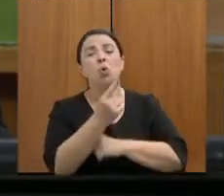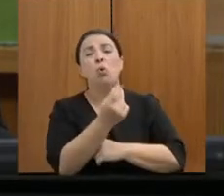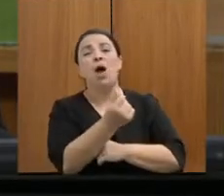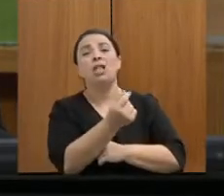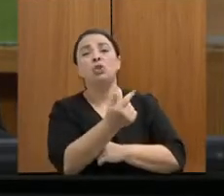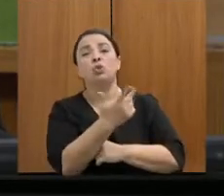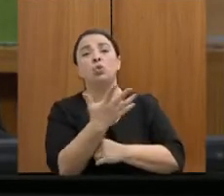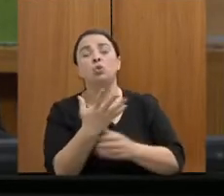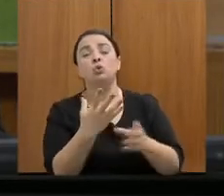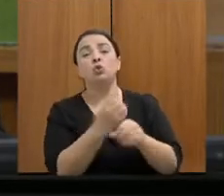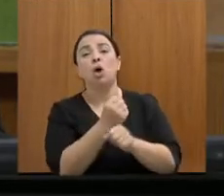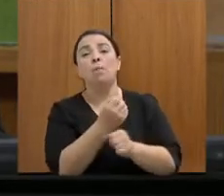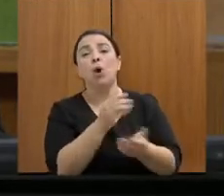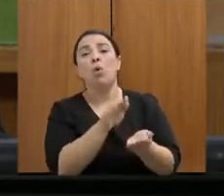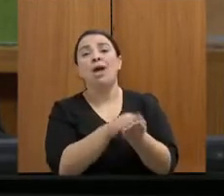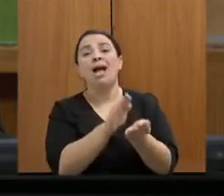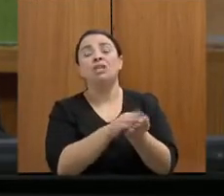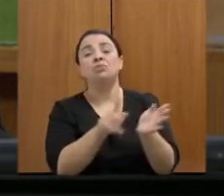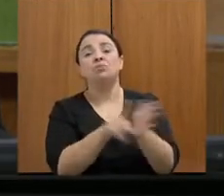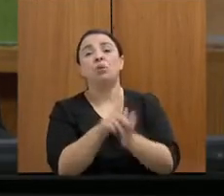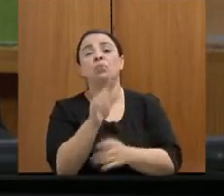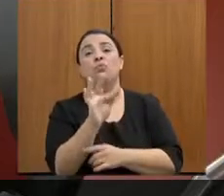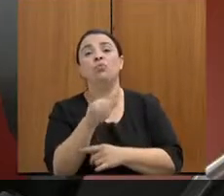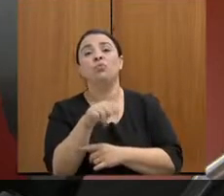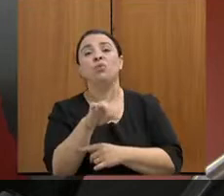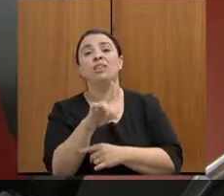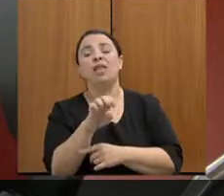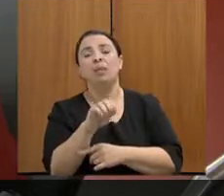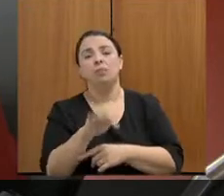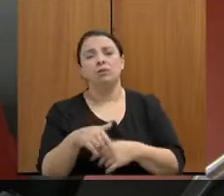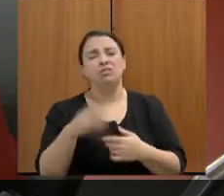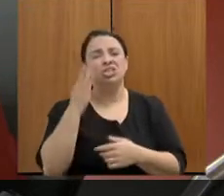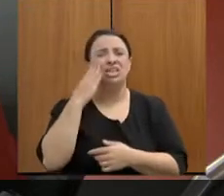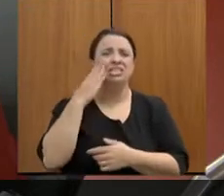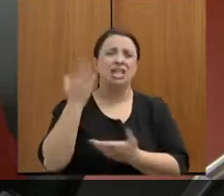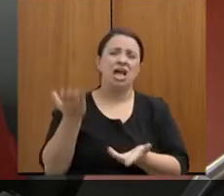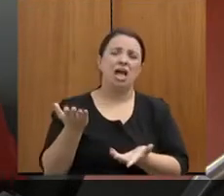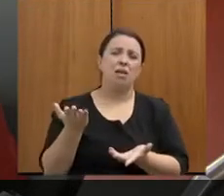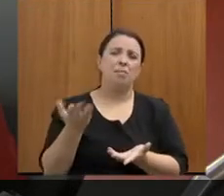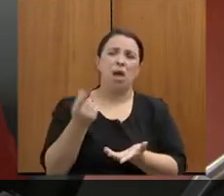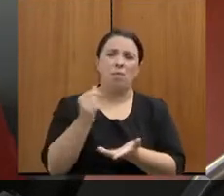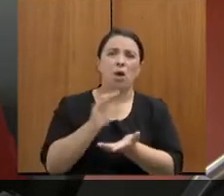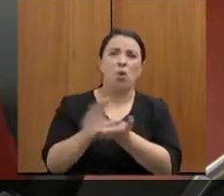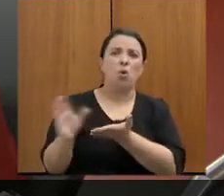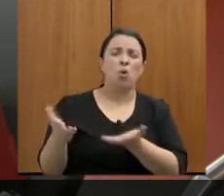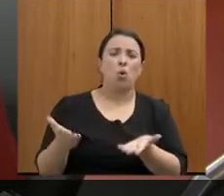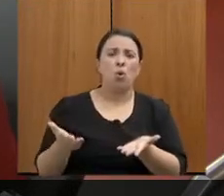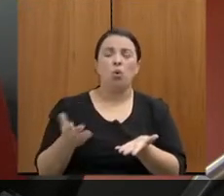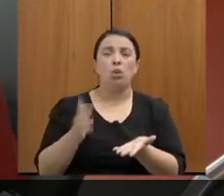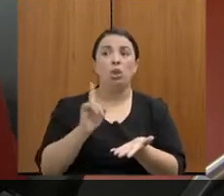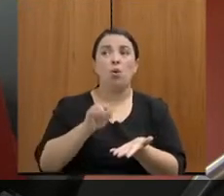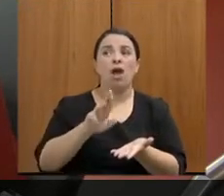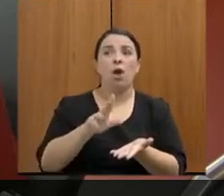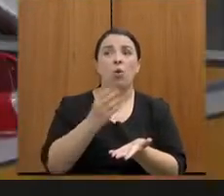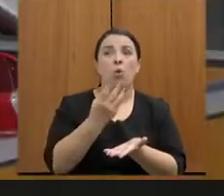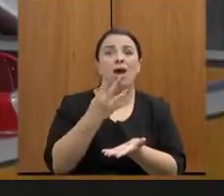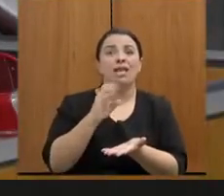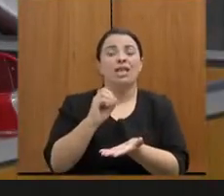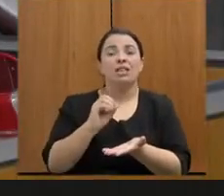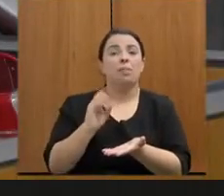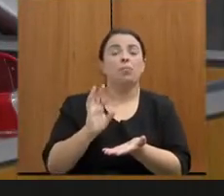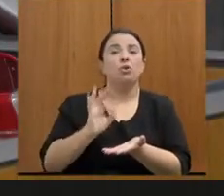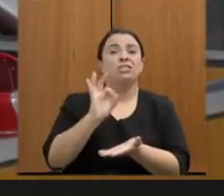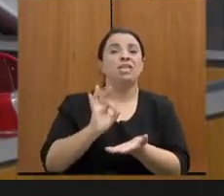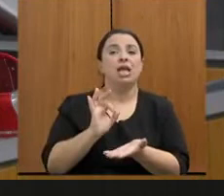aplicou corretamente os 70%. Se nós olharmos lá na votação das contas do Conselho do Fundeb, não está demonstrado que